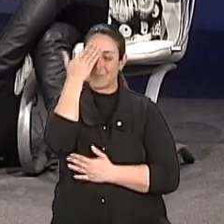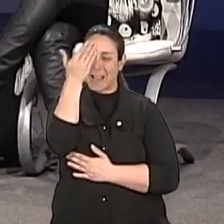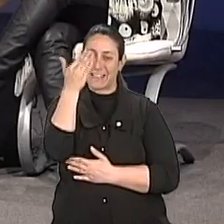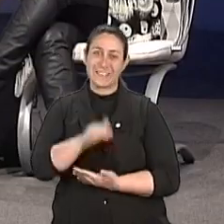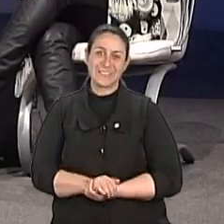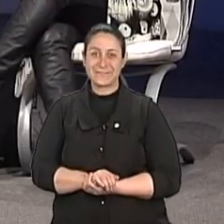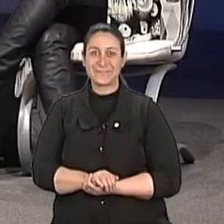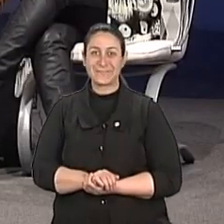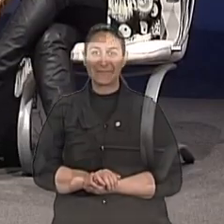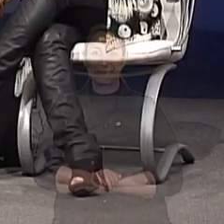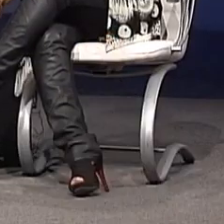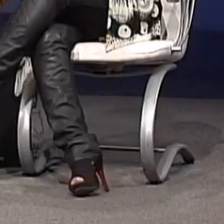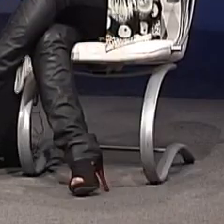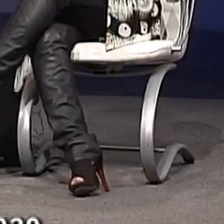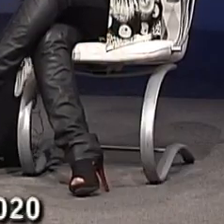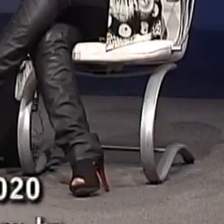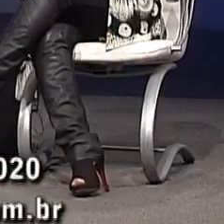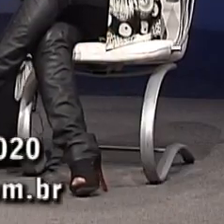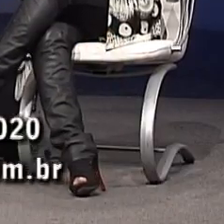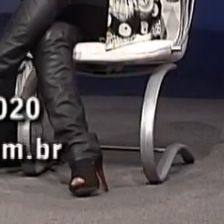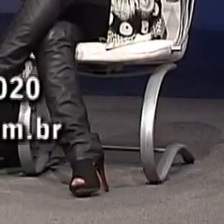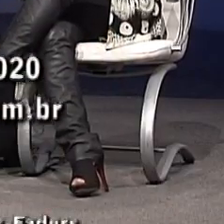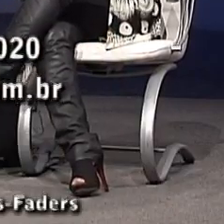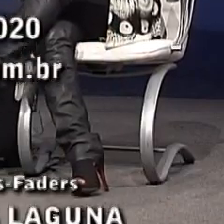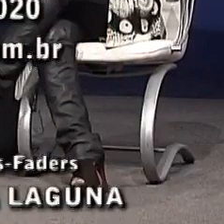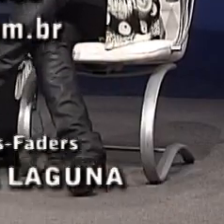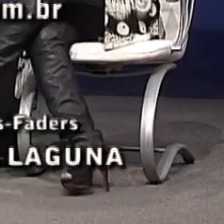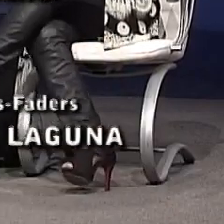querido. Tchau, tchau. Tchau,